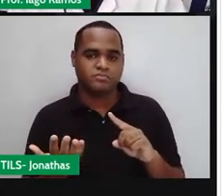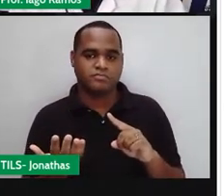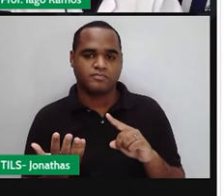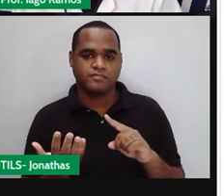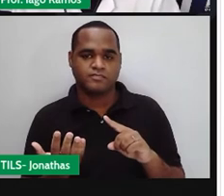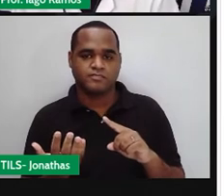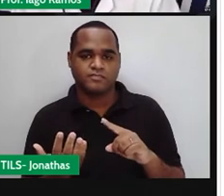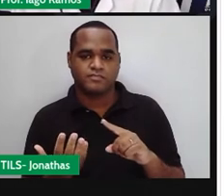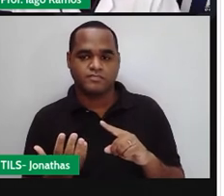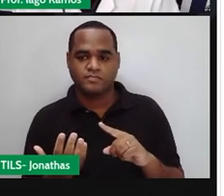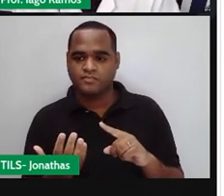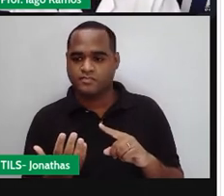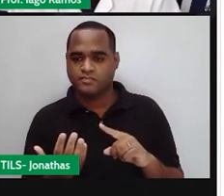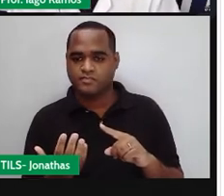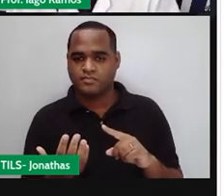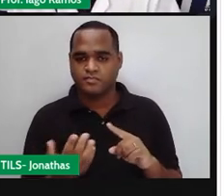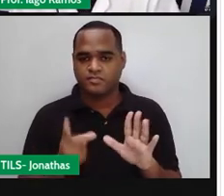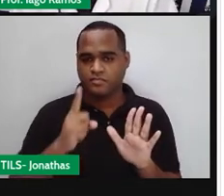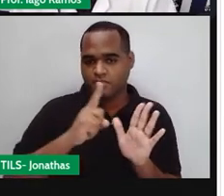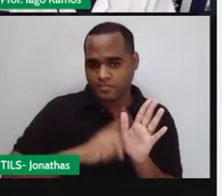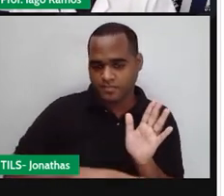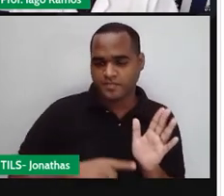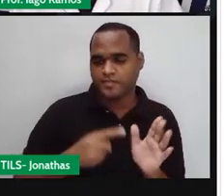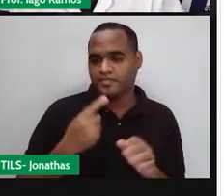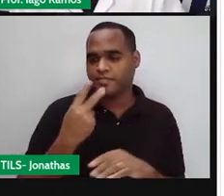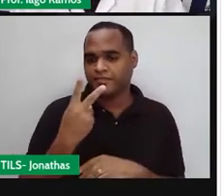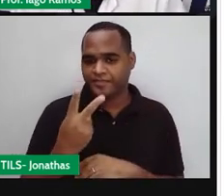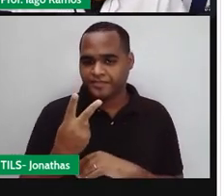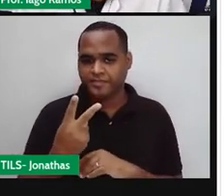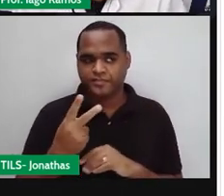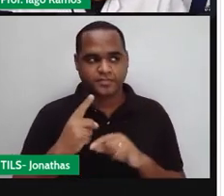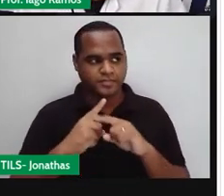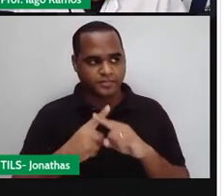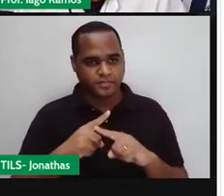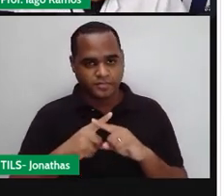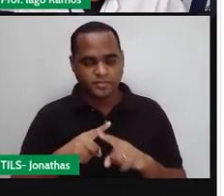Aliás. Menos duas vezes.